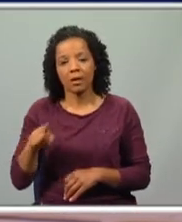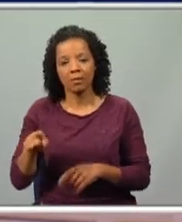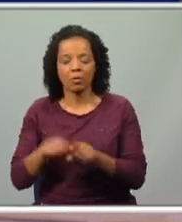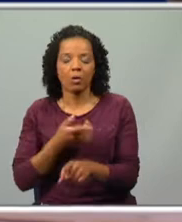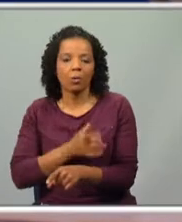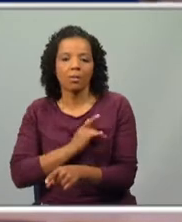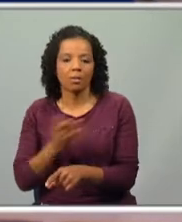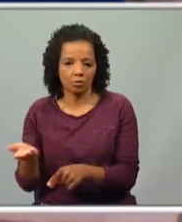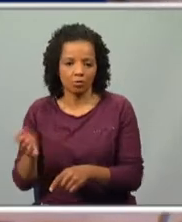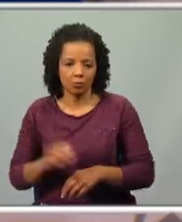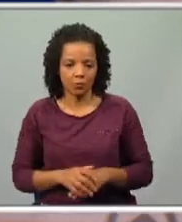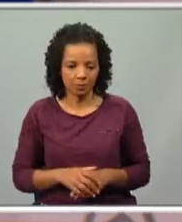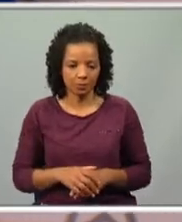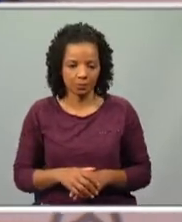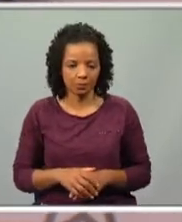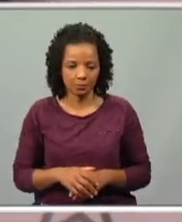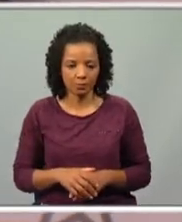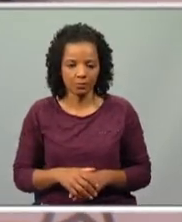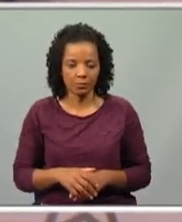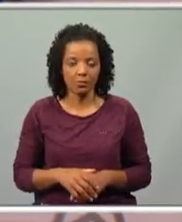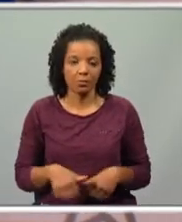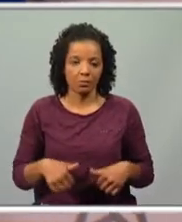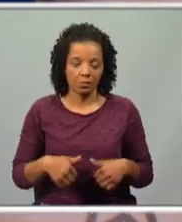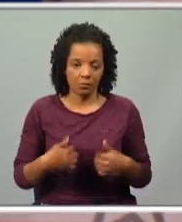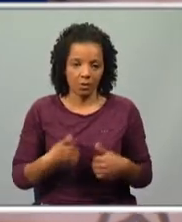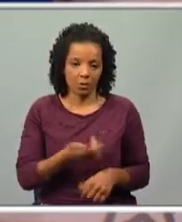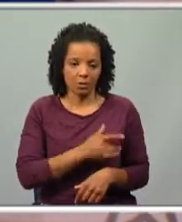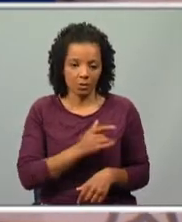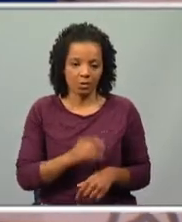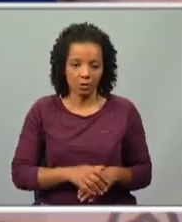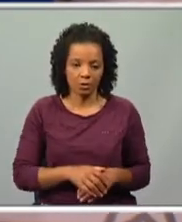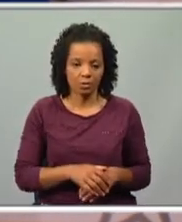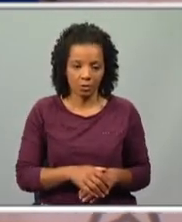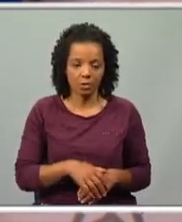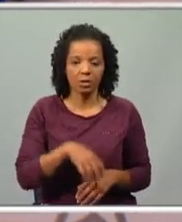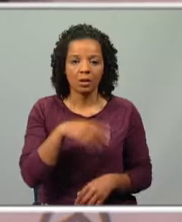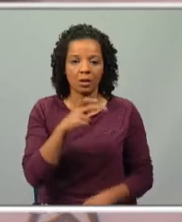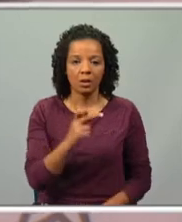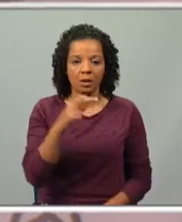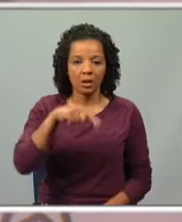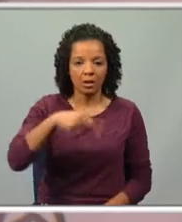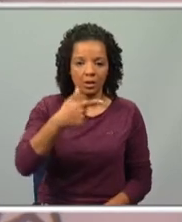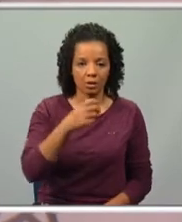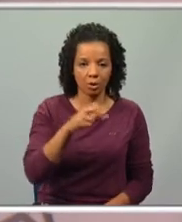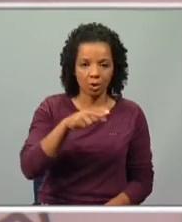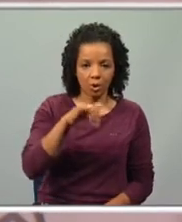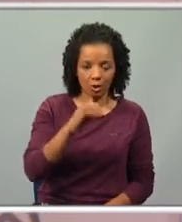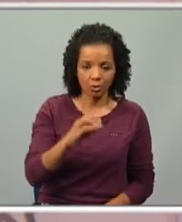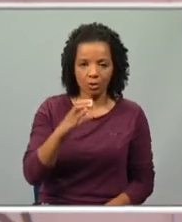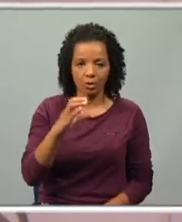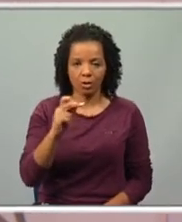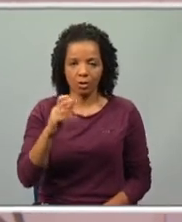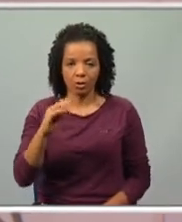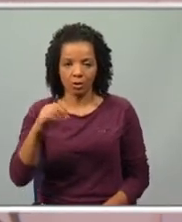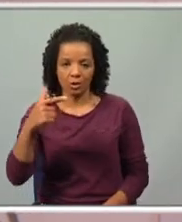romantismo, protagonizado ele próprio, o romantismo, por António Feliciano de Castilho. Essa de Queiroz fazia